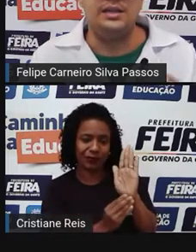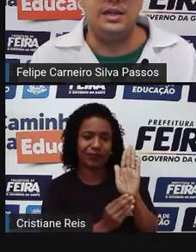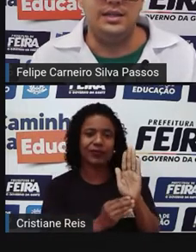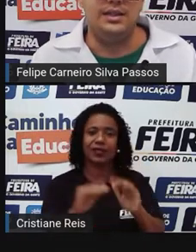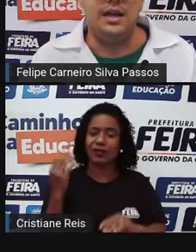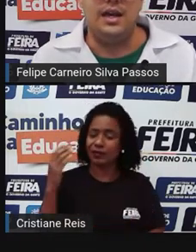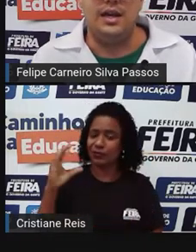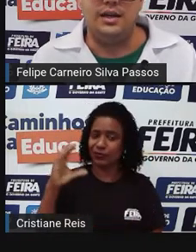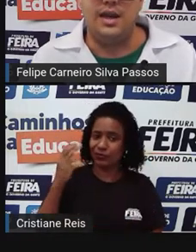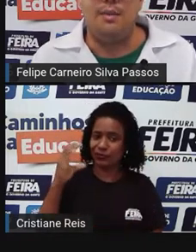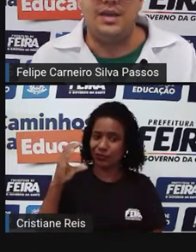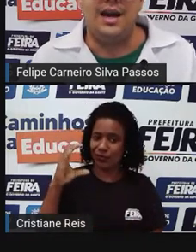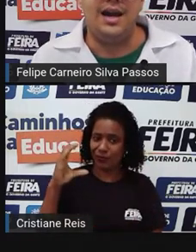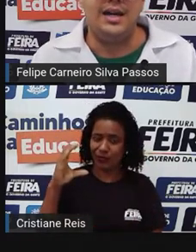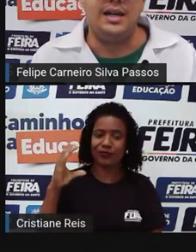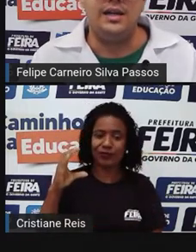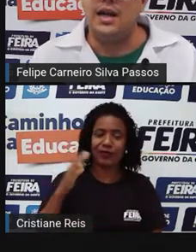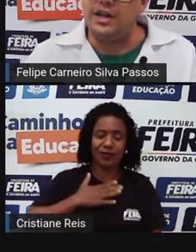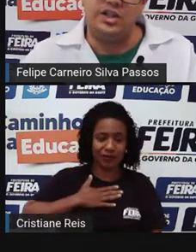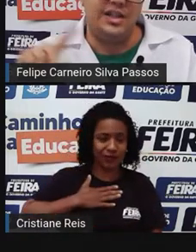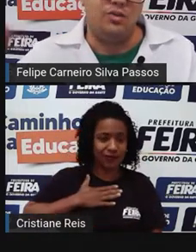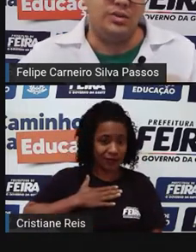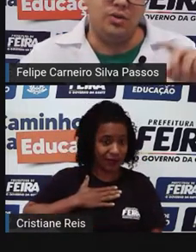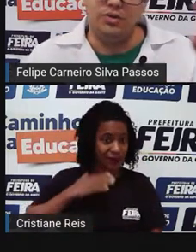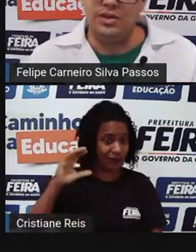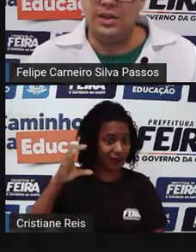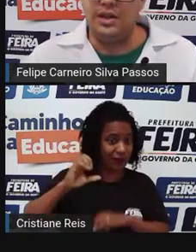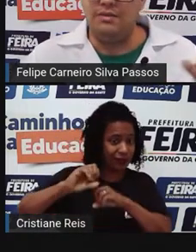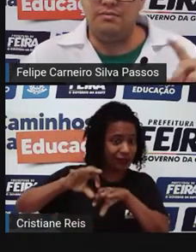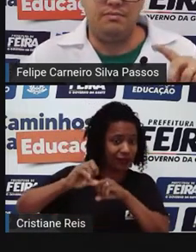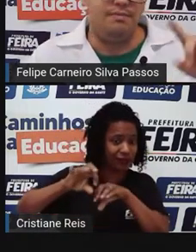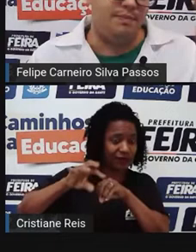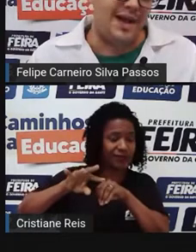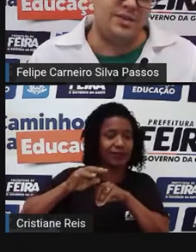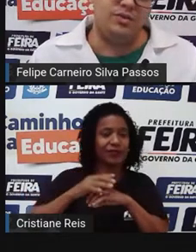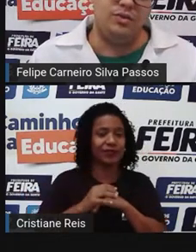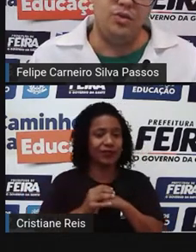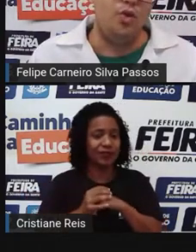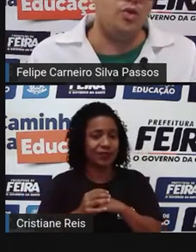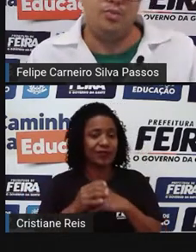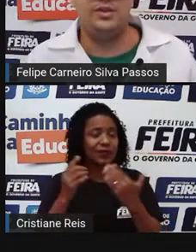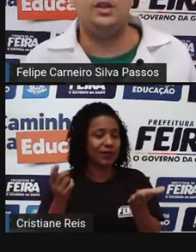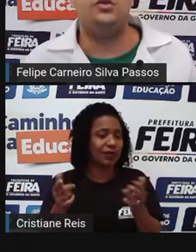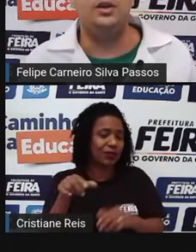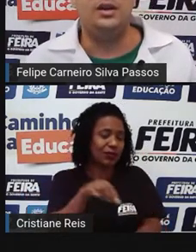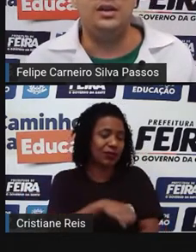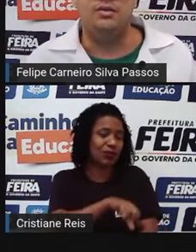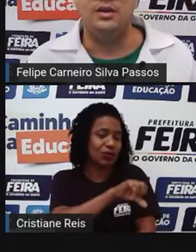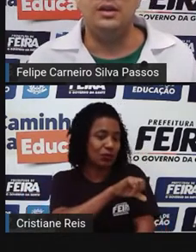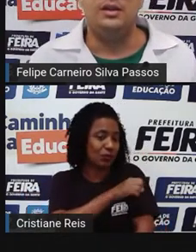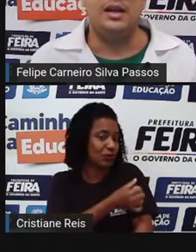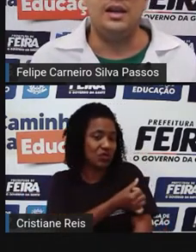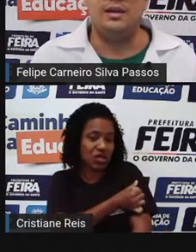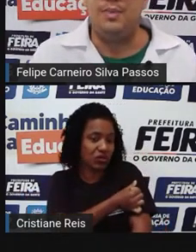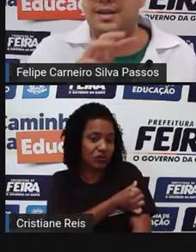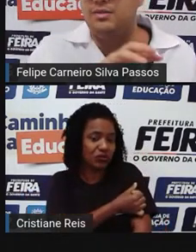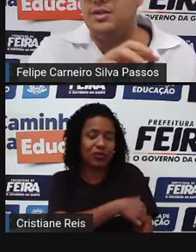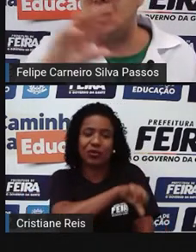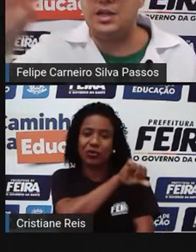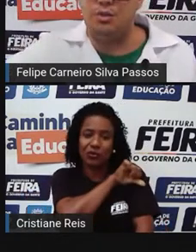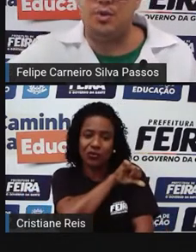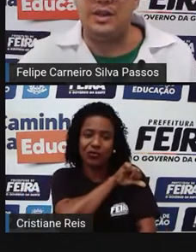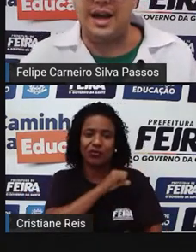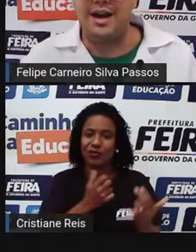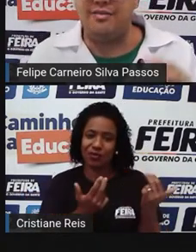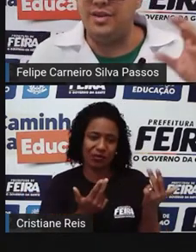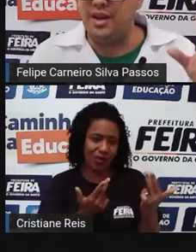Ciências, que é a minha área, a gente tem conteúdos que passam do nono para o sexto ano, Que passam do